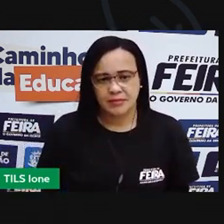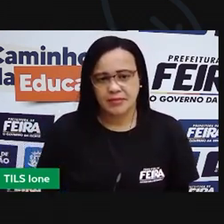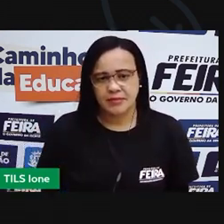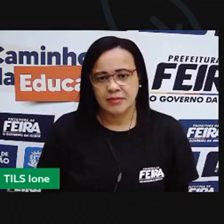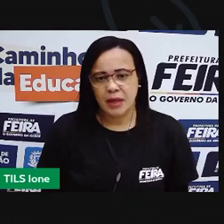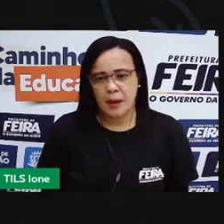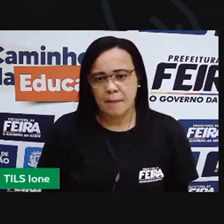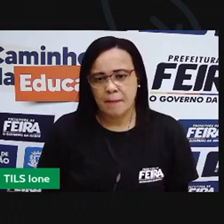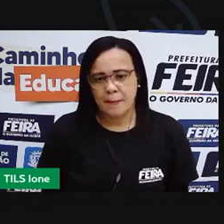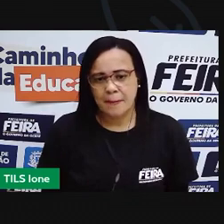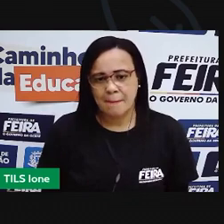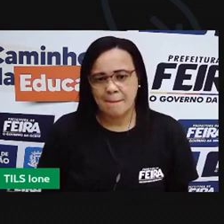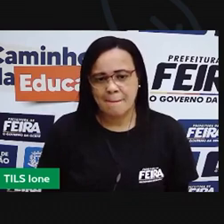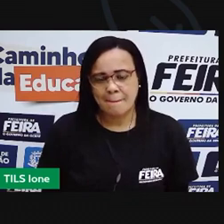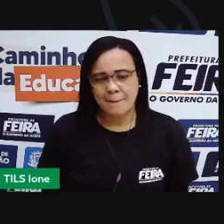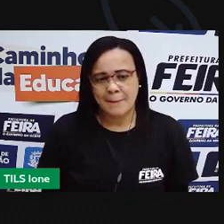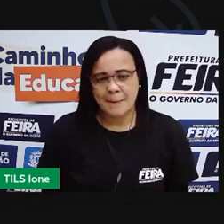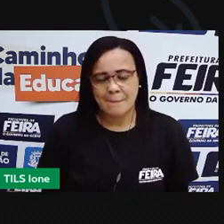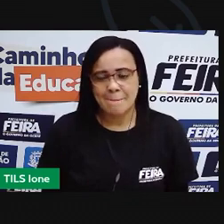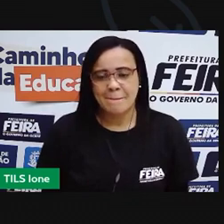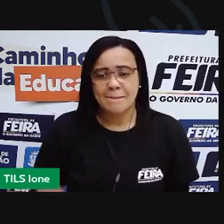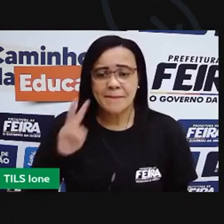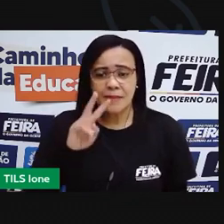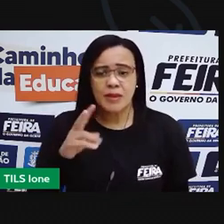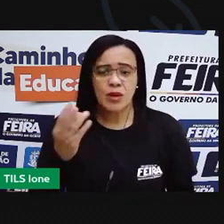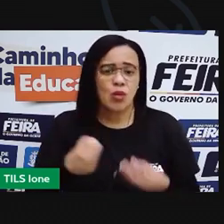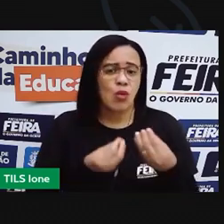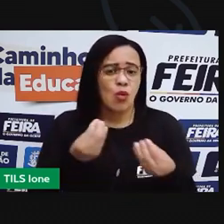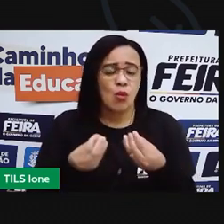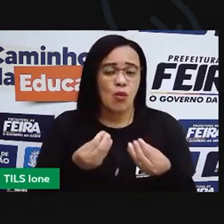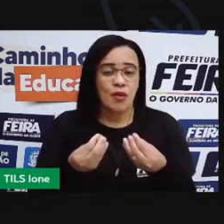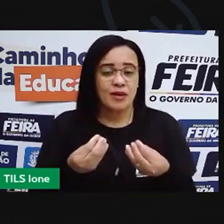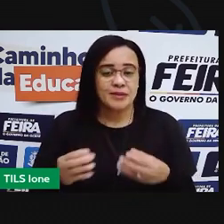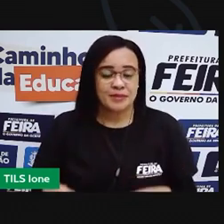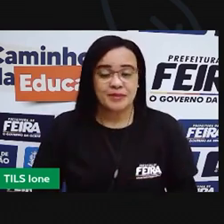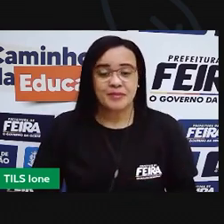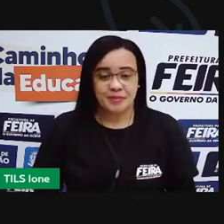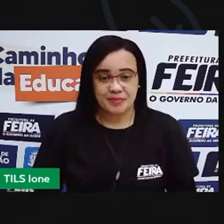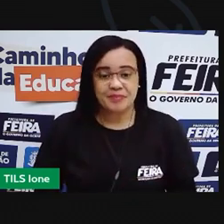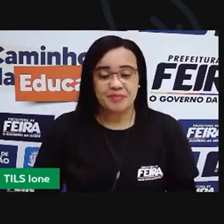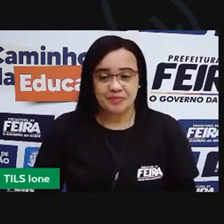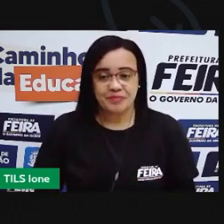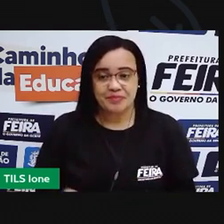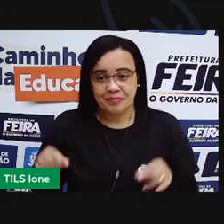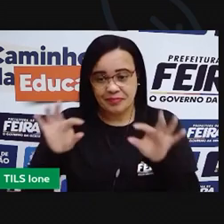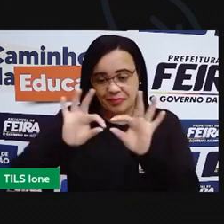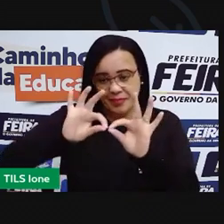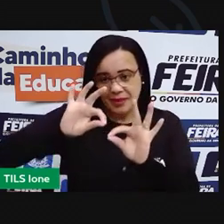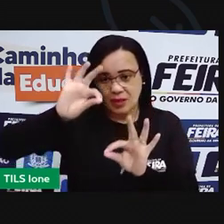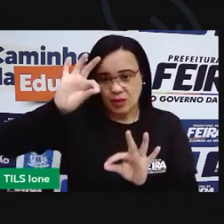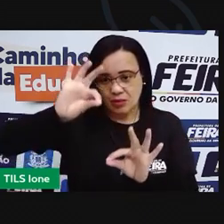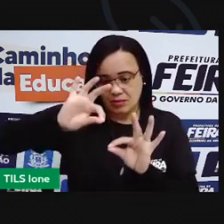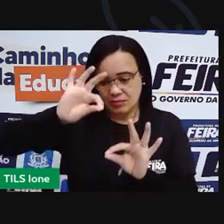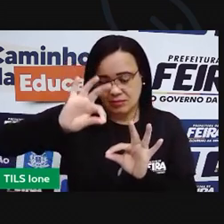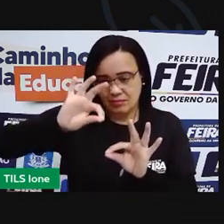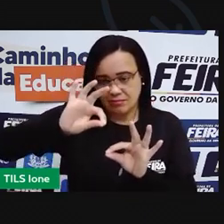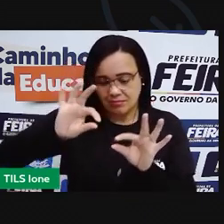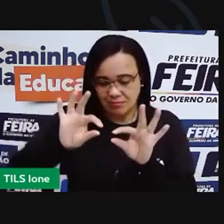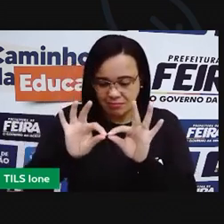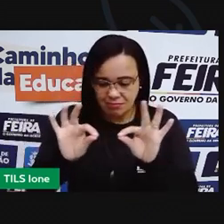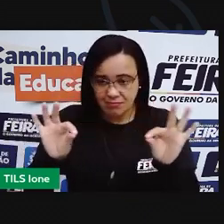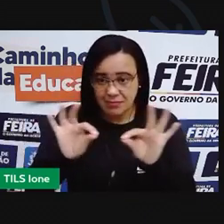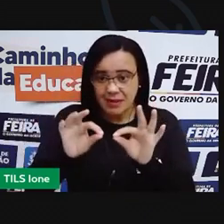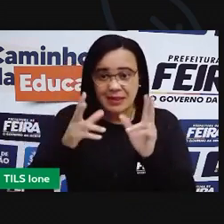pra gente ver que esse tamanho do barbante é o tamanho do lápis.